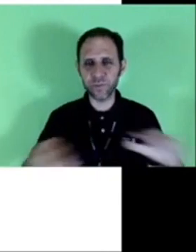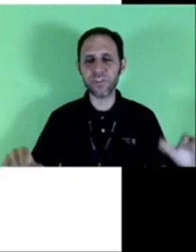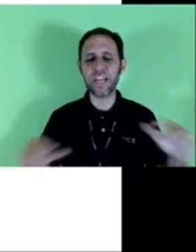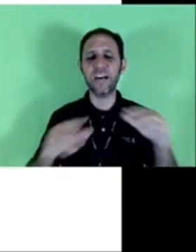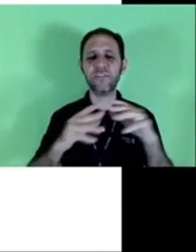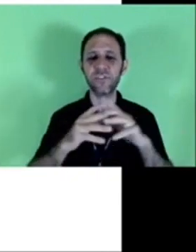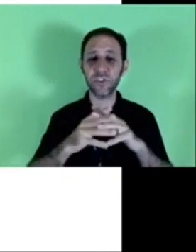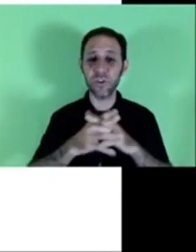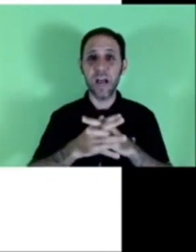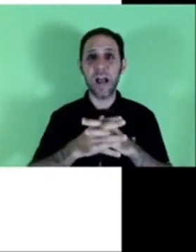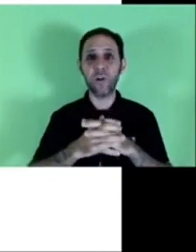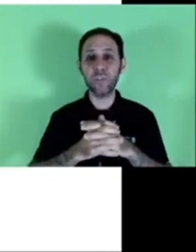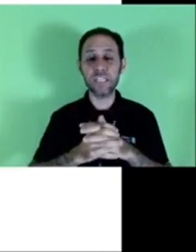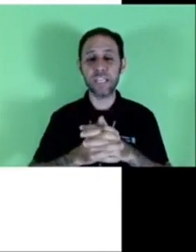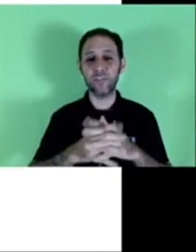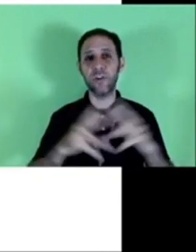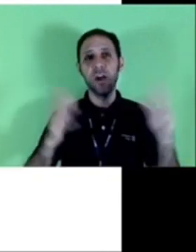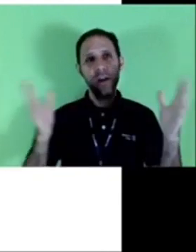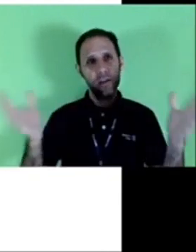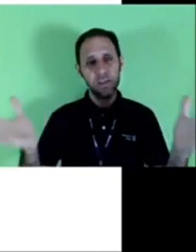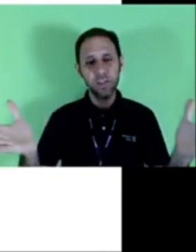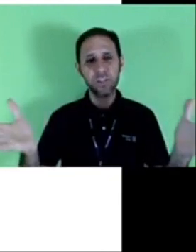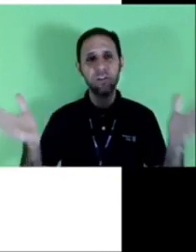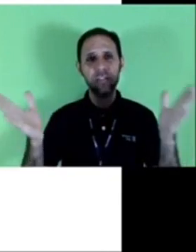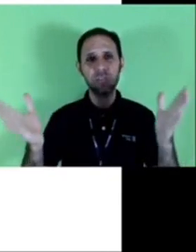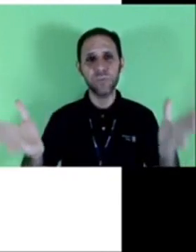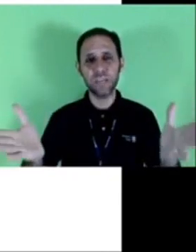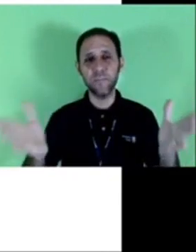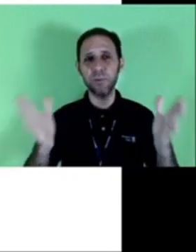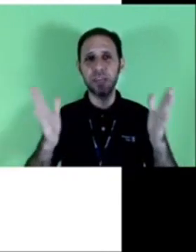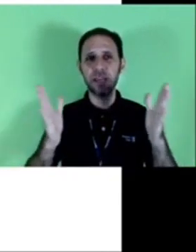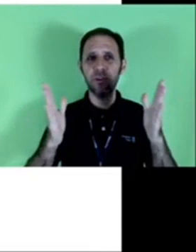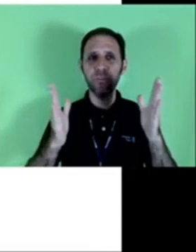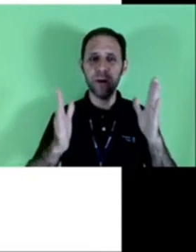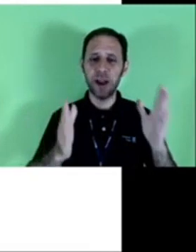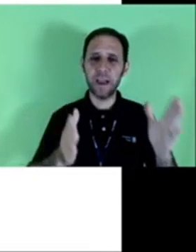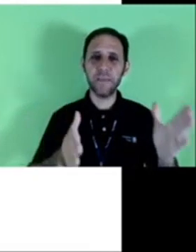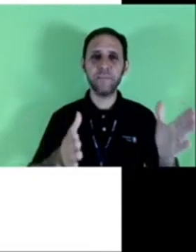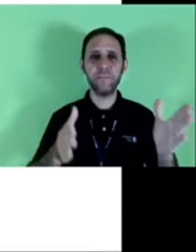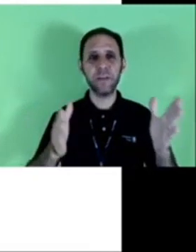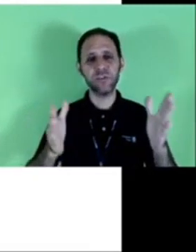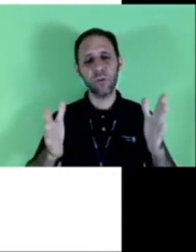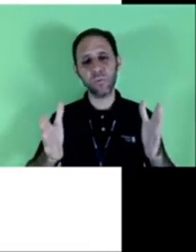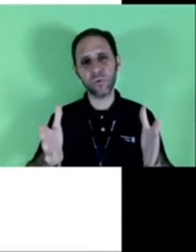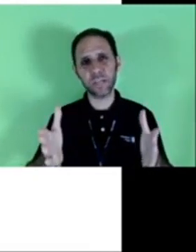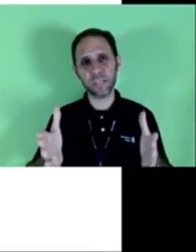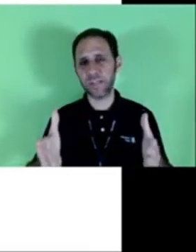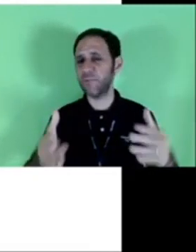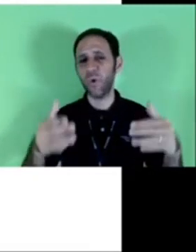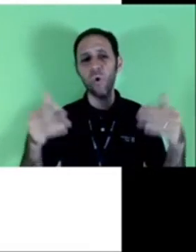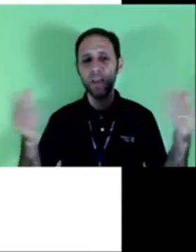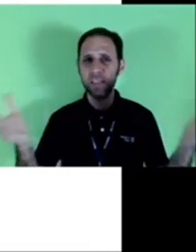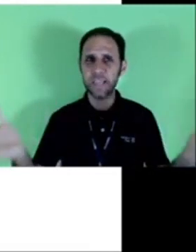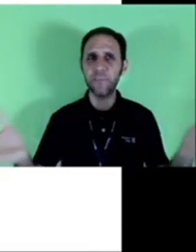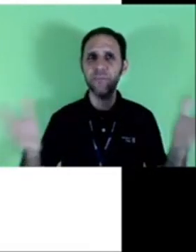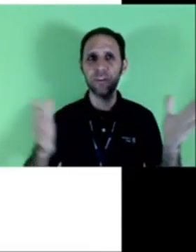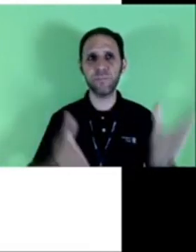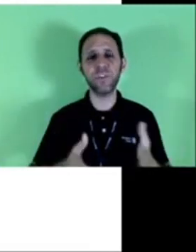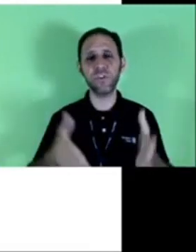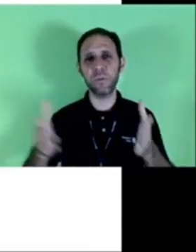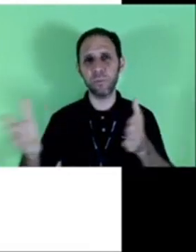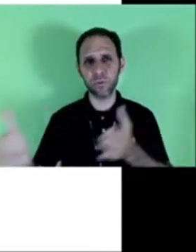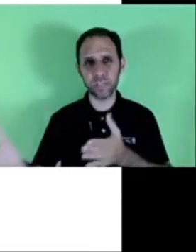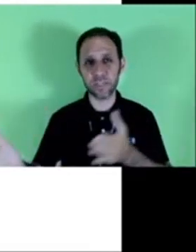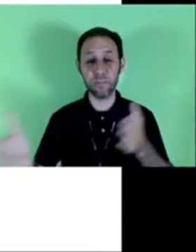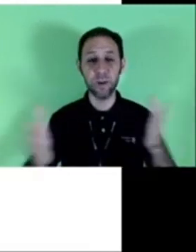muitos casos disso acontecendo. Isso acontece por quê? Porque o pai passou a procuração, ou quem sabe o